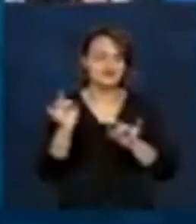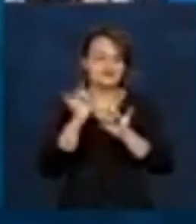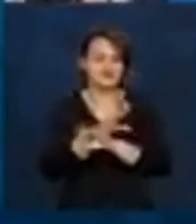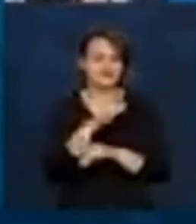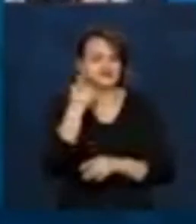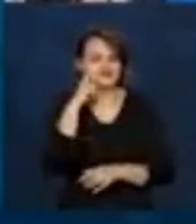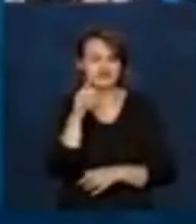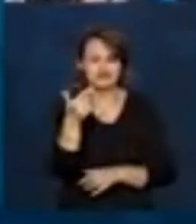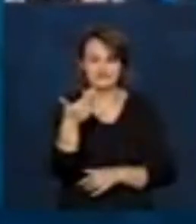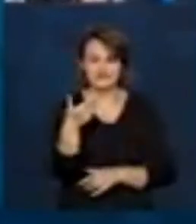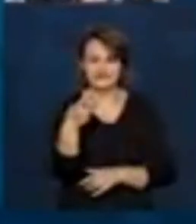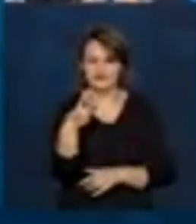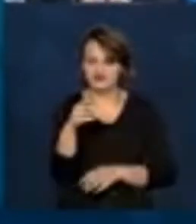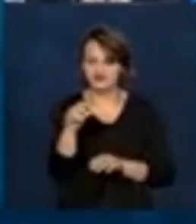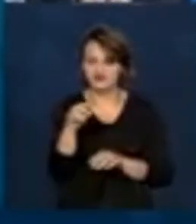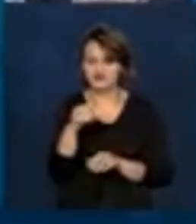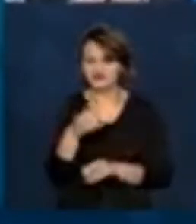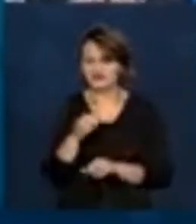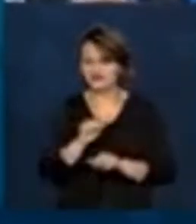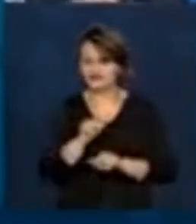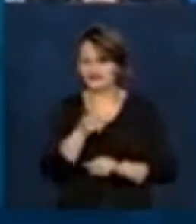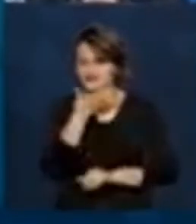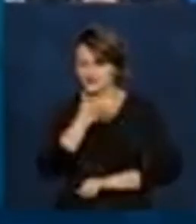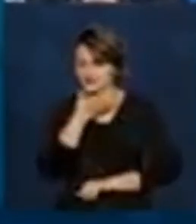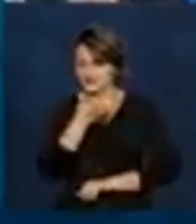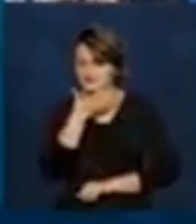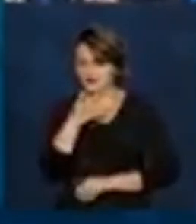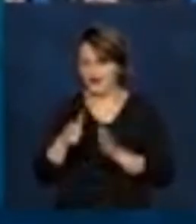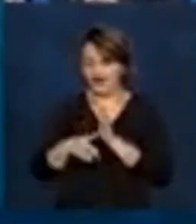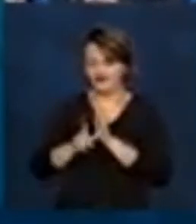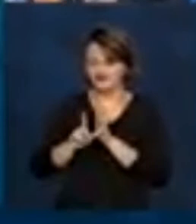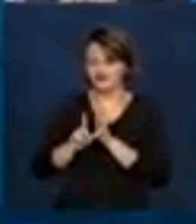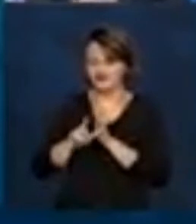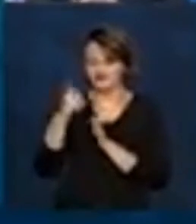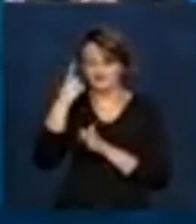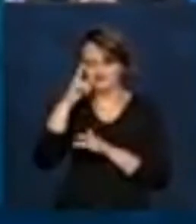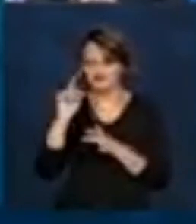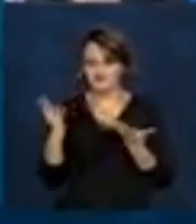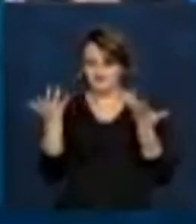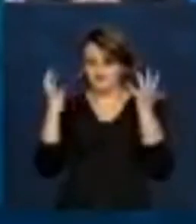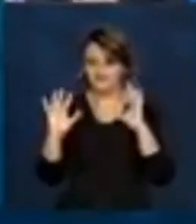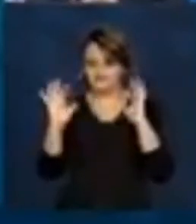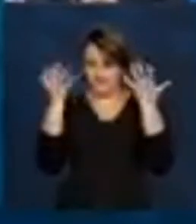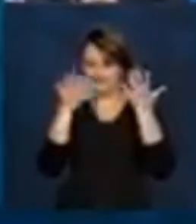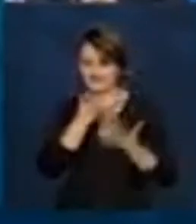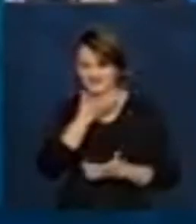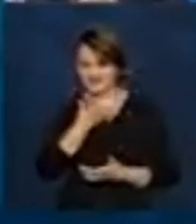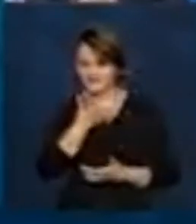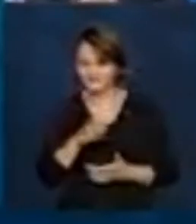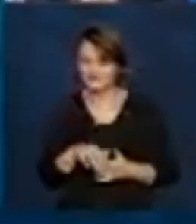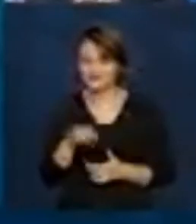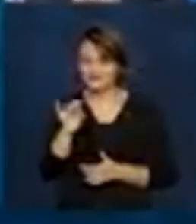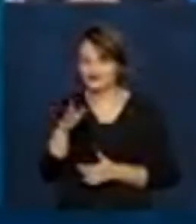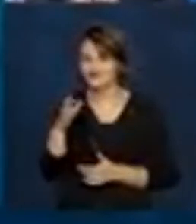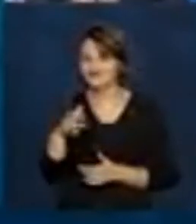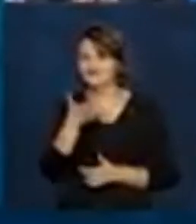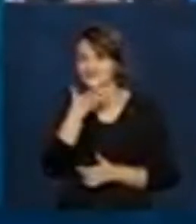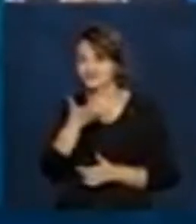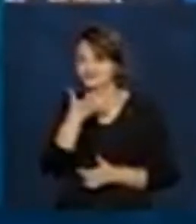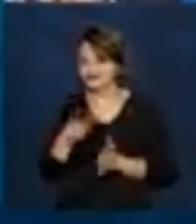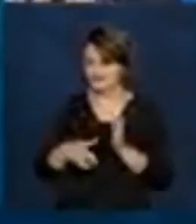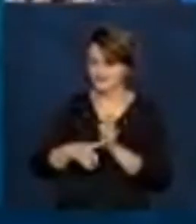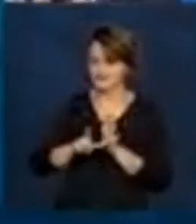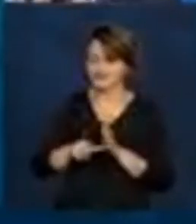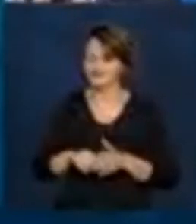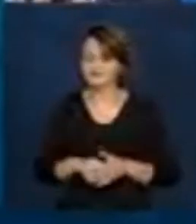23 de dezembro. Então, é um pouco antes por causa do Natal. A única exceção é dezembro. Então,